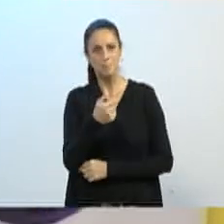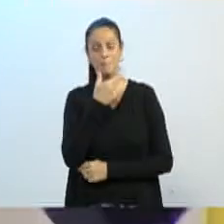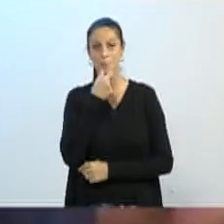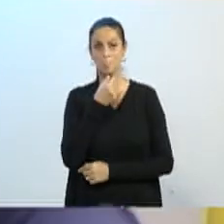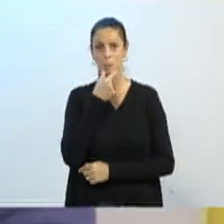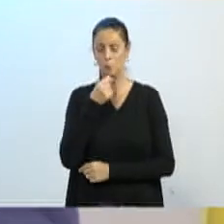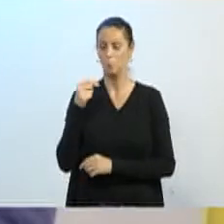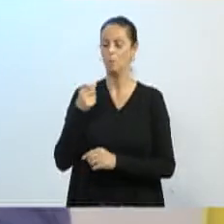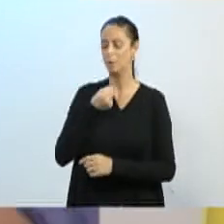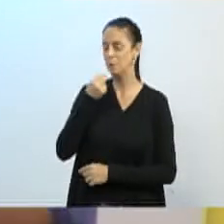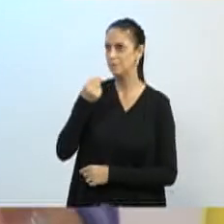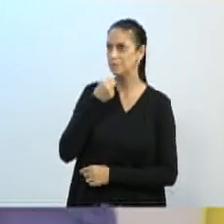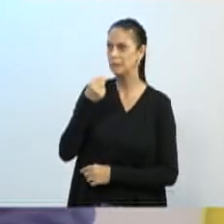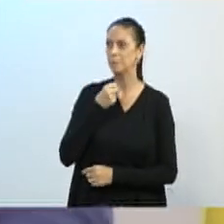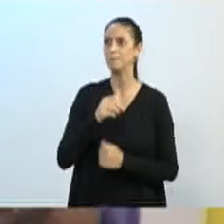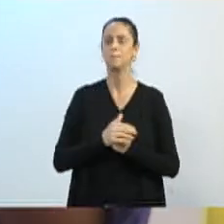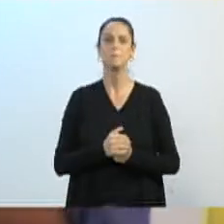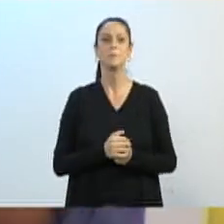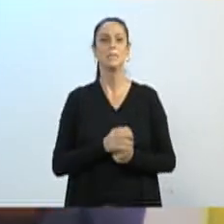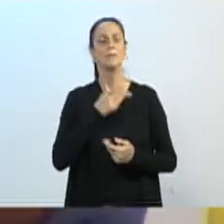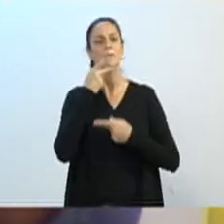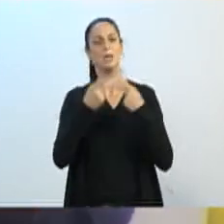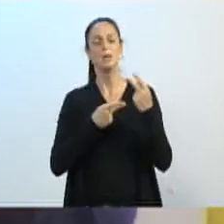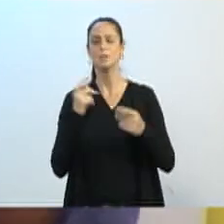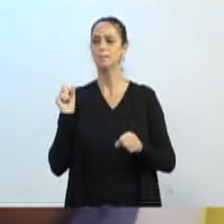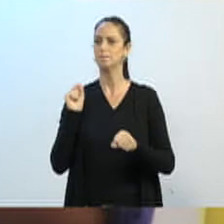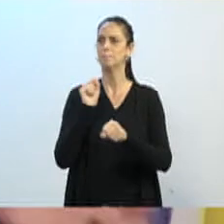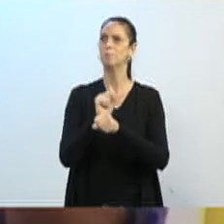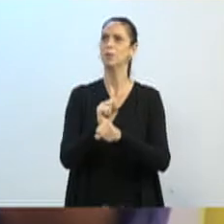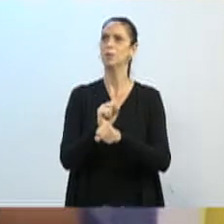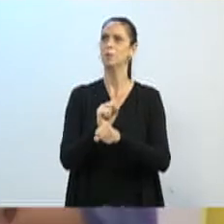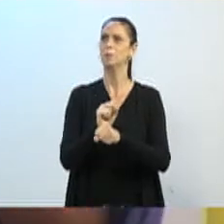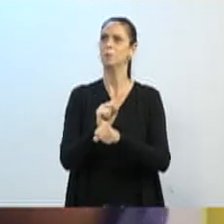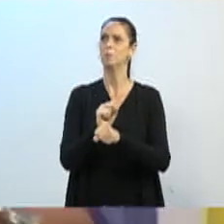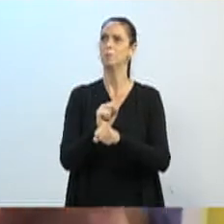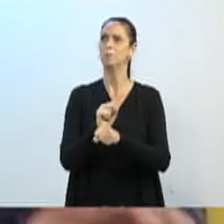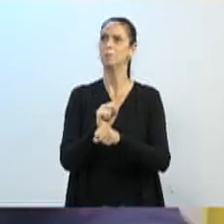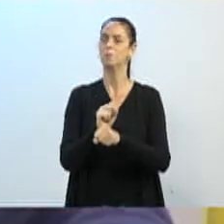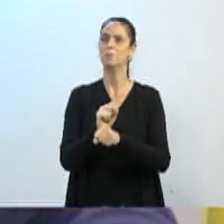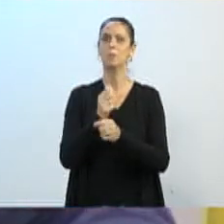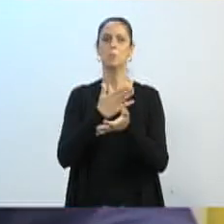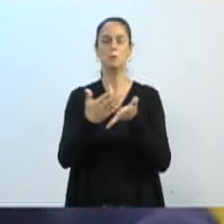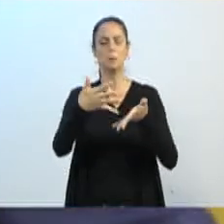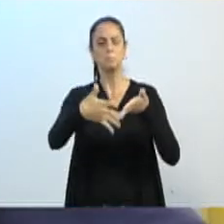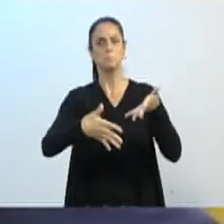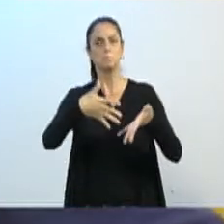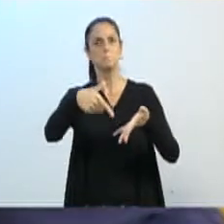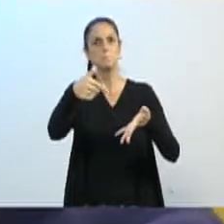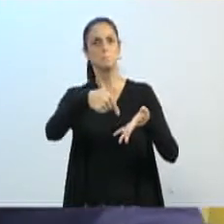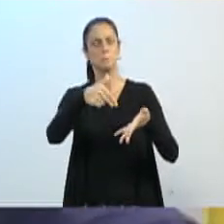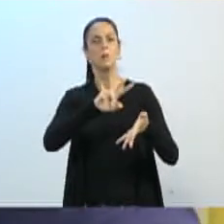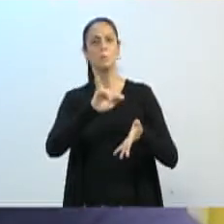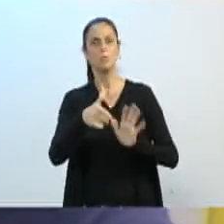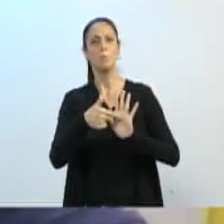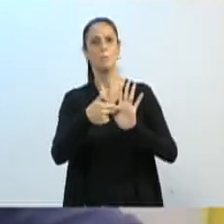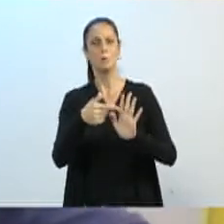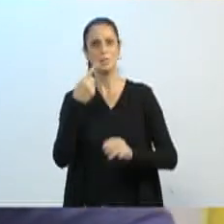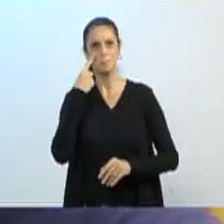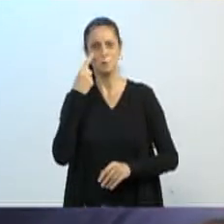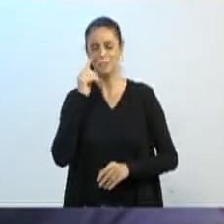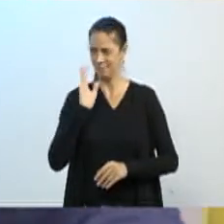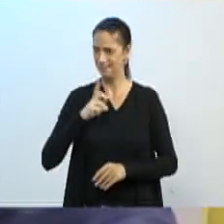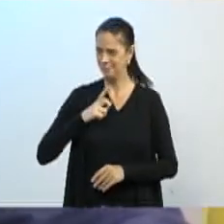nada, vereador Maurício, ele parou de falar e começou a linguagem em libras. Tem até um... foi botado um vídeo aí?